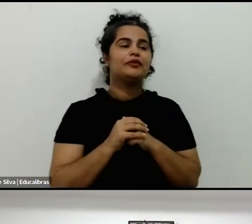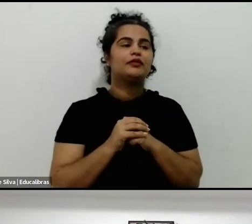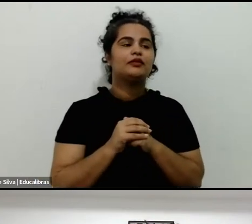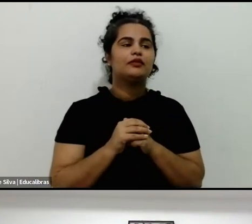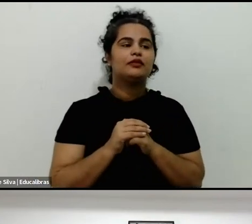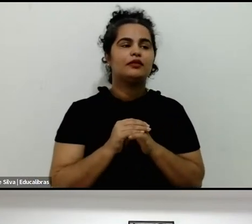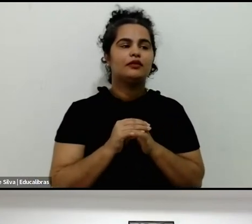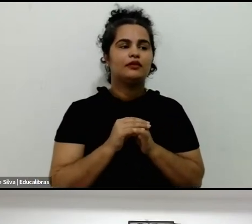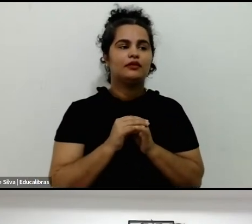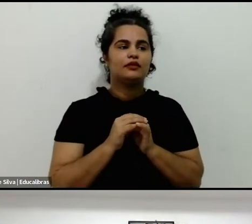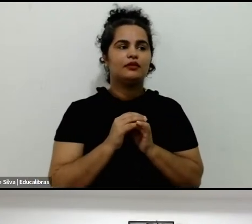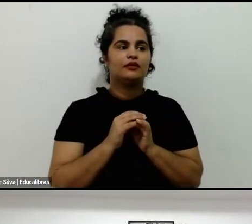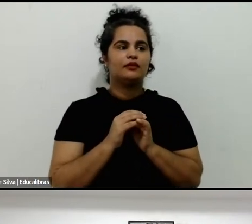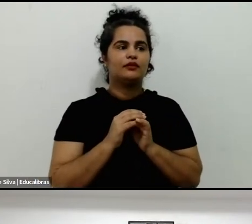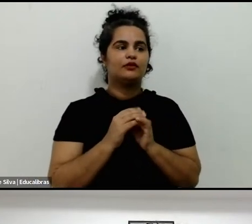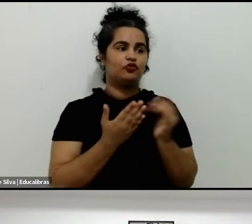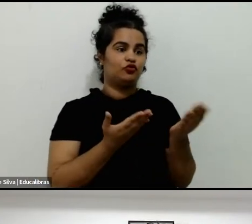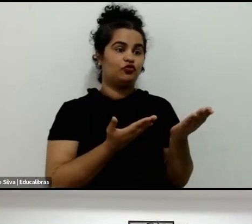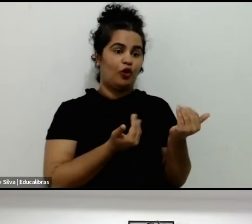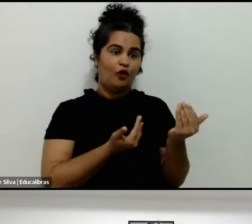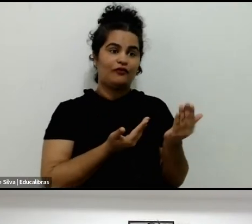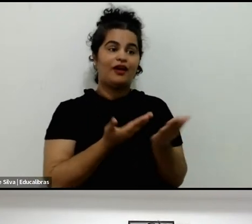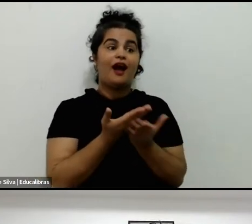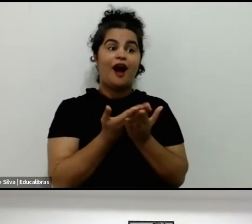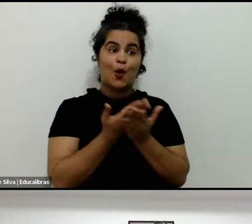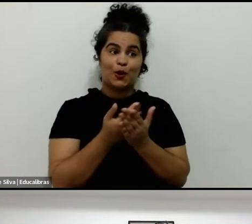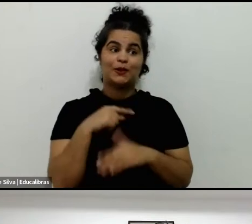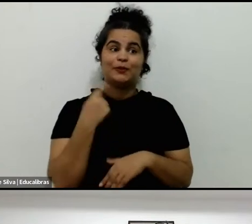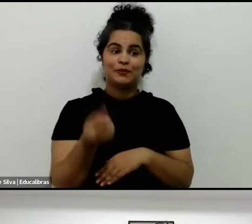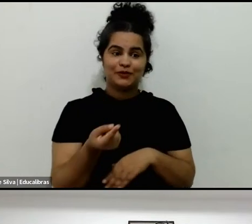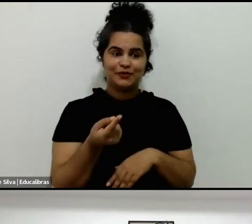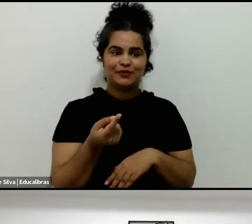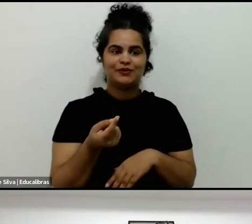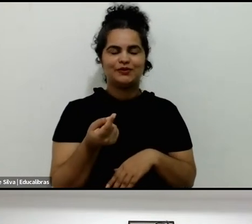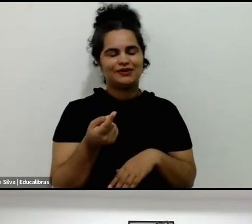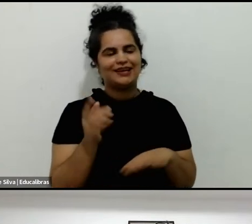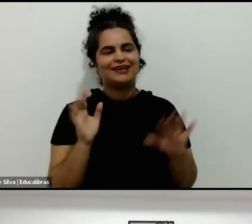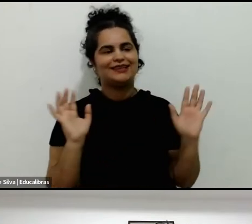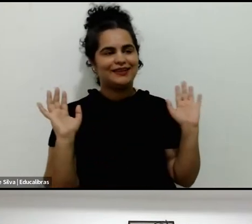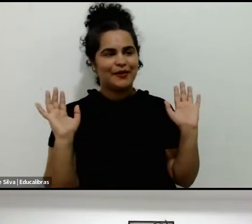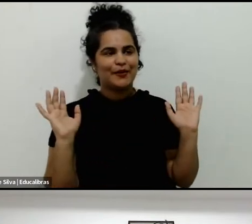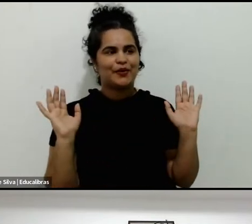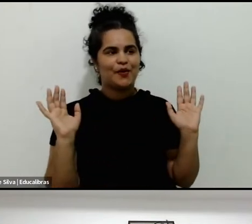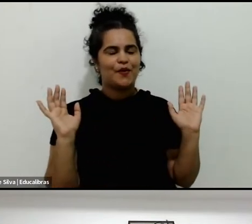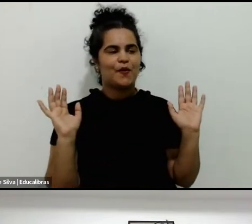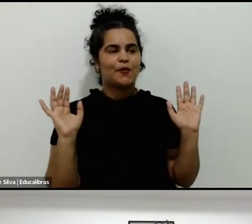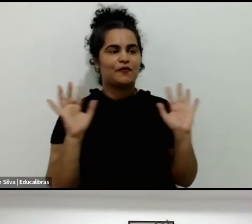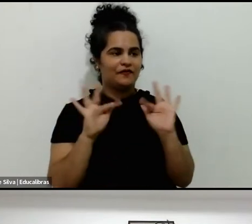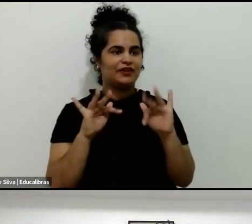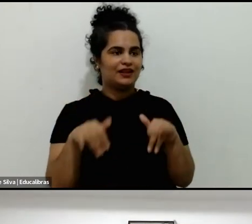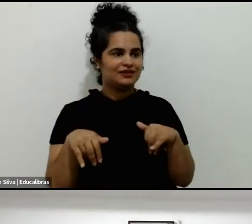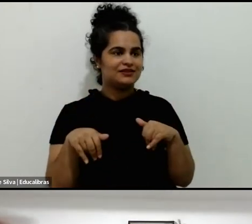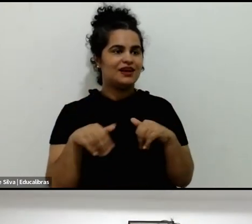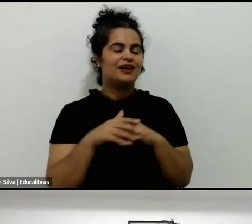os nossos jovens têm aula em seguida, então minhas palavras-sinais